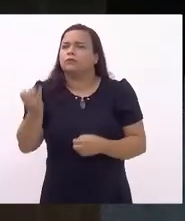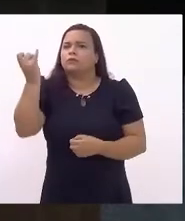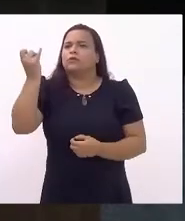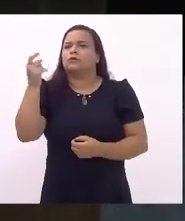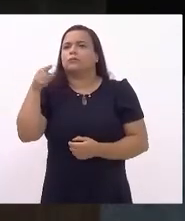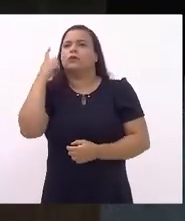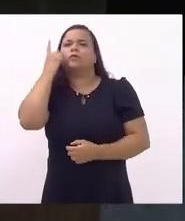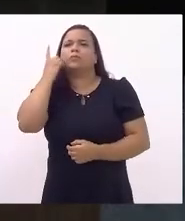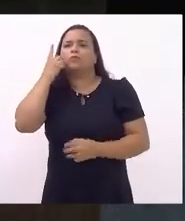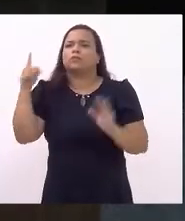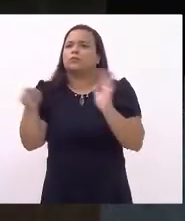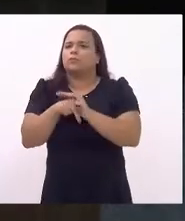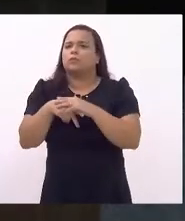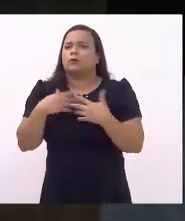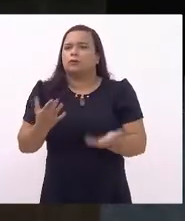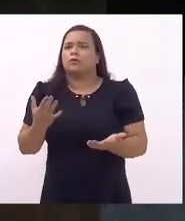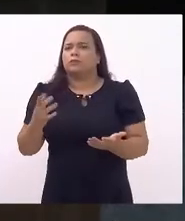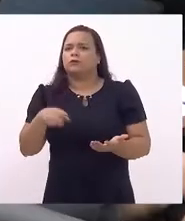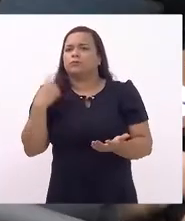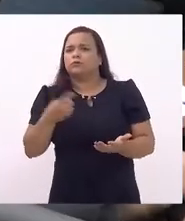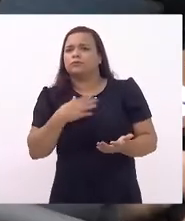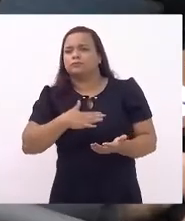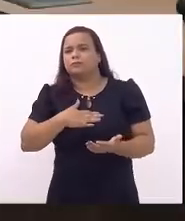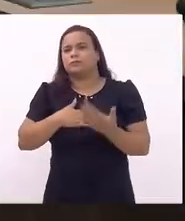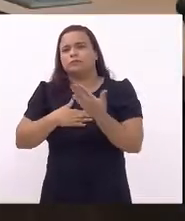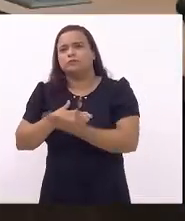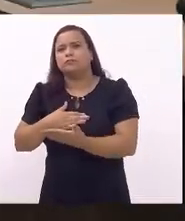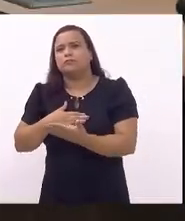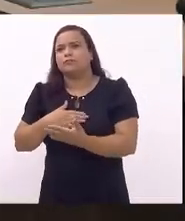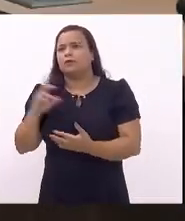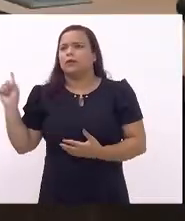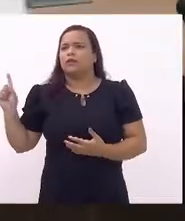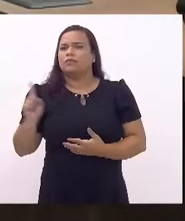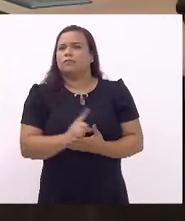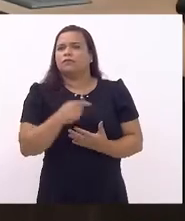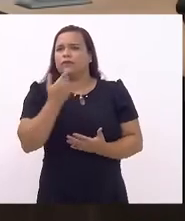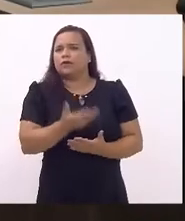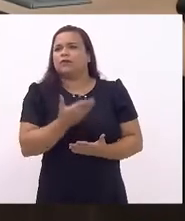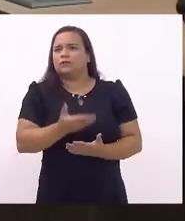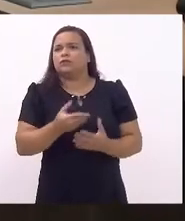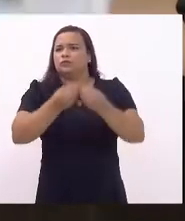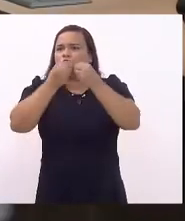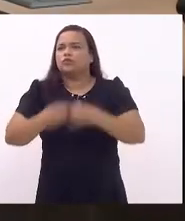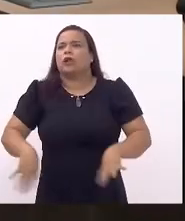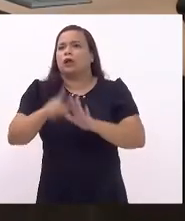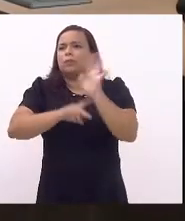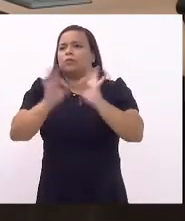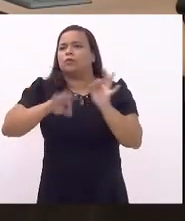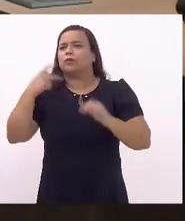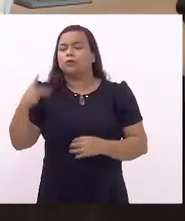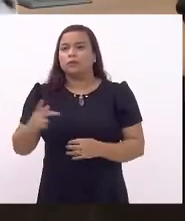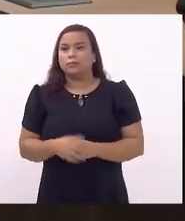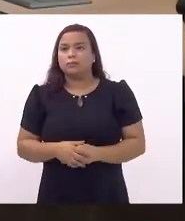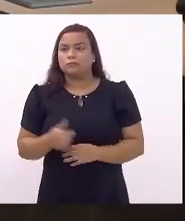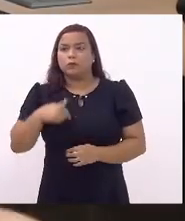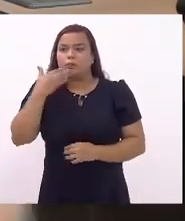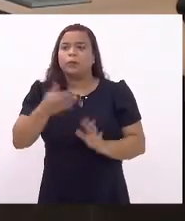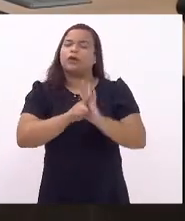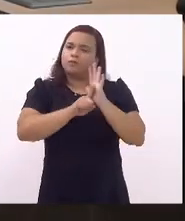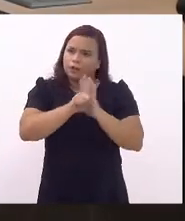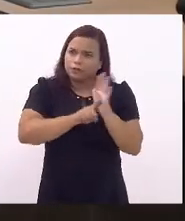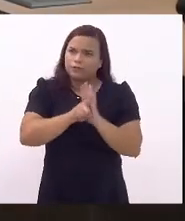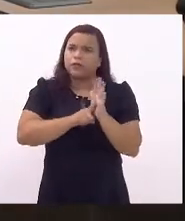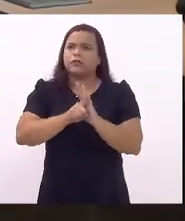deputada que, nossa prezada deputada, aí vem um negócio desse para estragar o projeto dela. Então, eu peço verificação